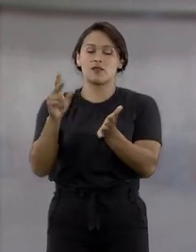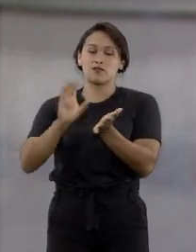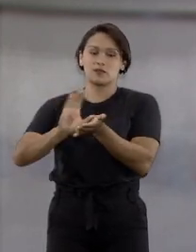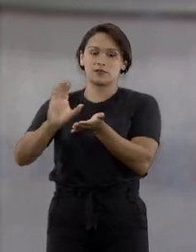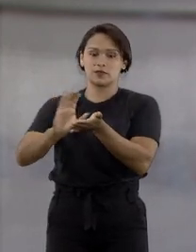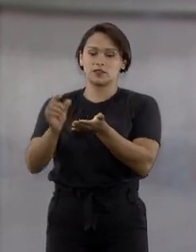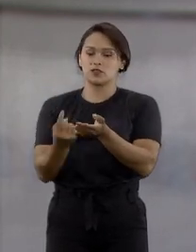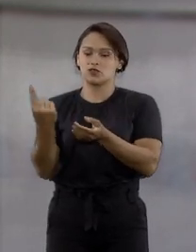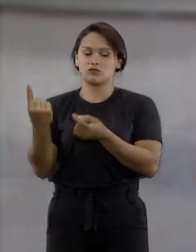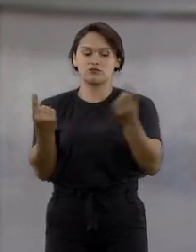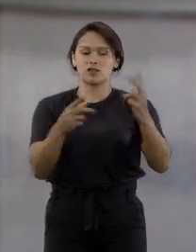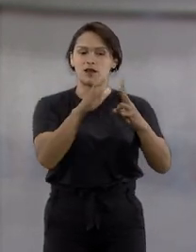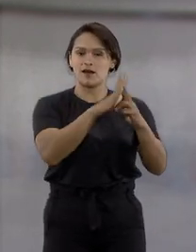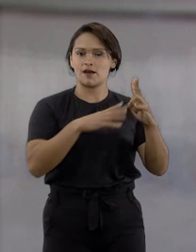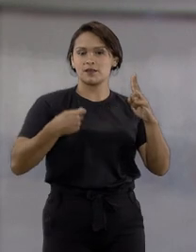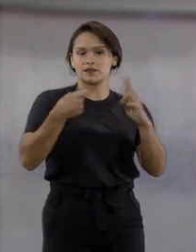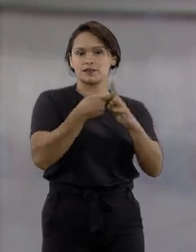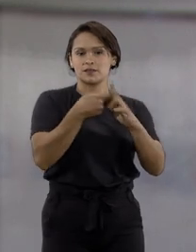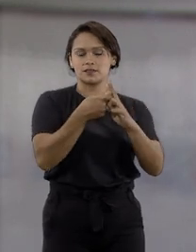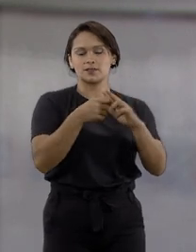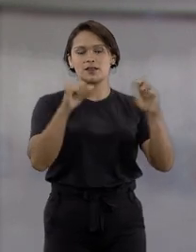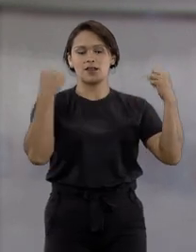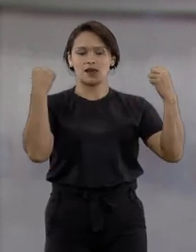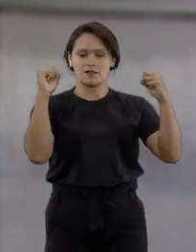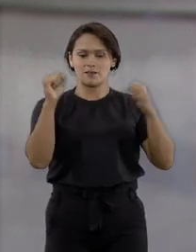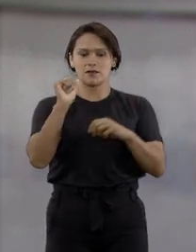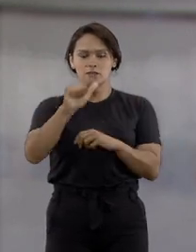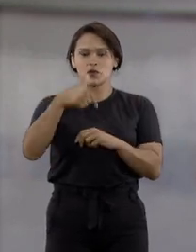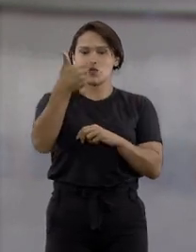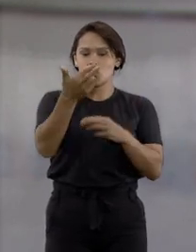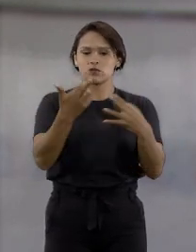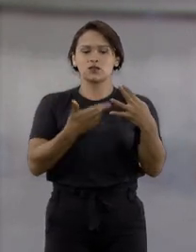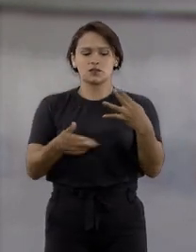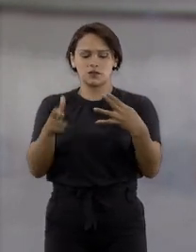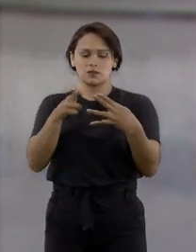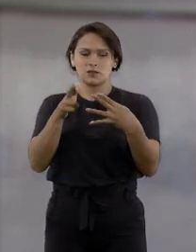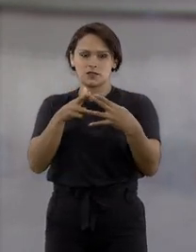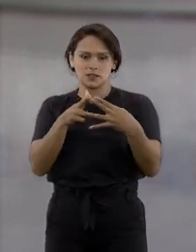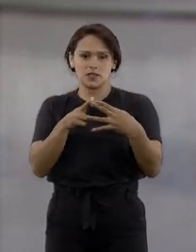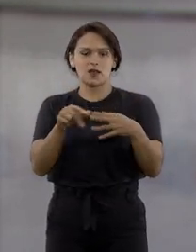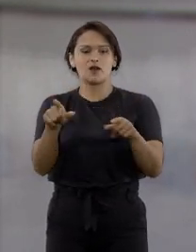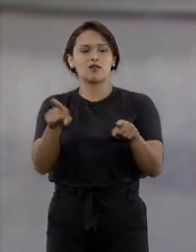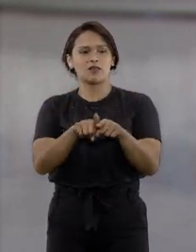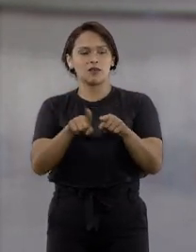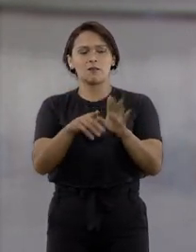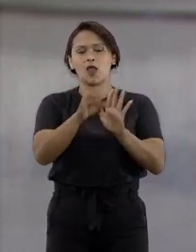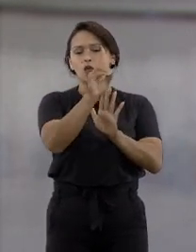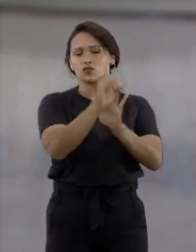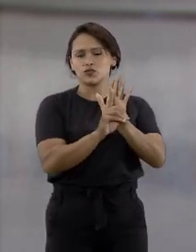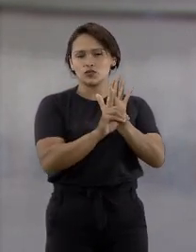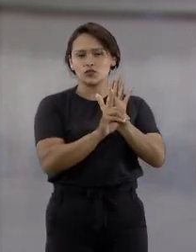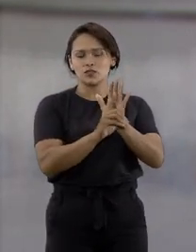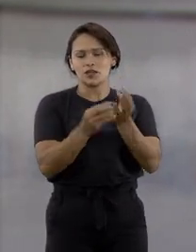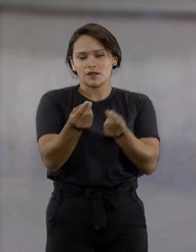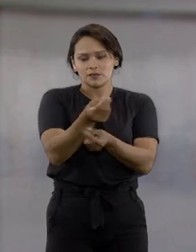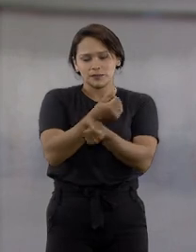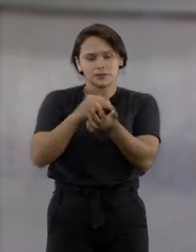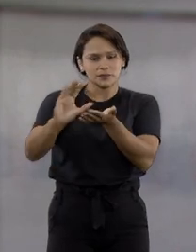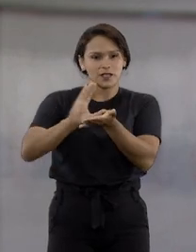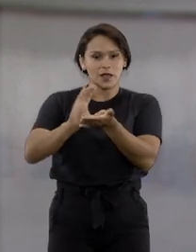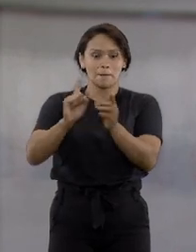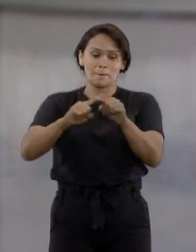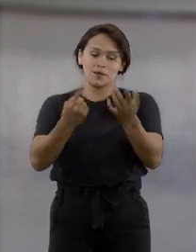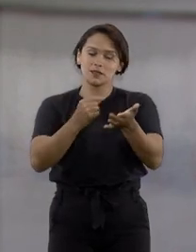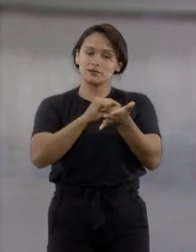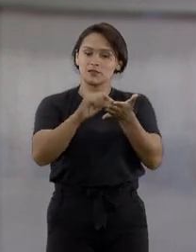de cada uma das partes. A montadora, em um outro recurso especial, sustentou o direito a ser indenizada, mesmo que a rescisão do